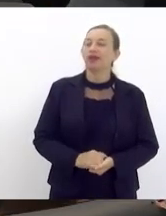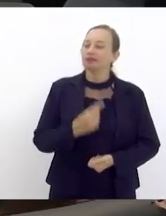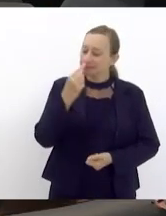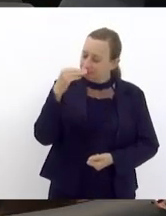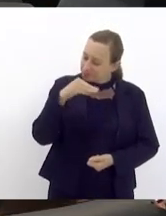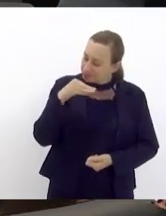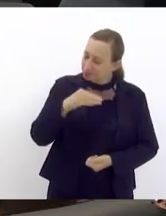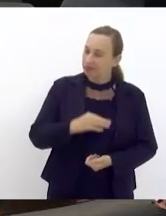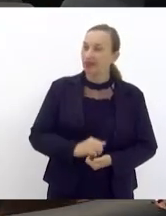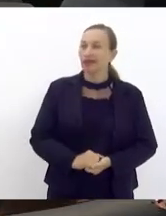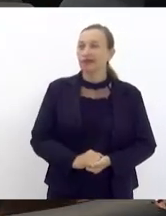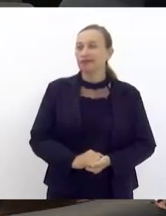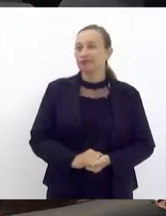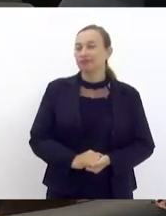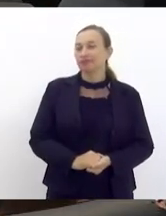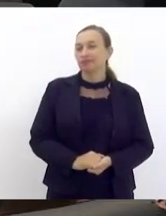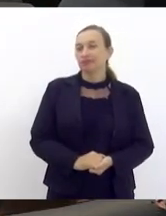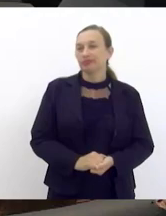minutinho